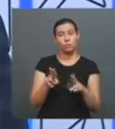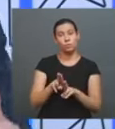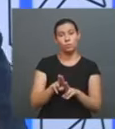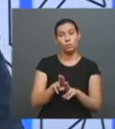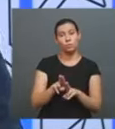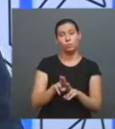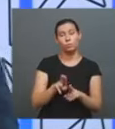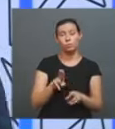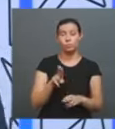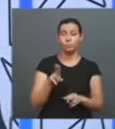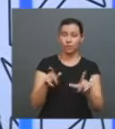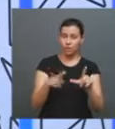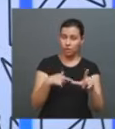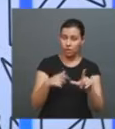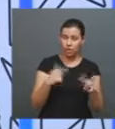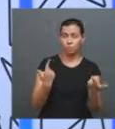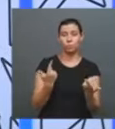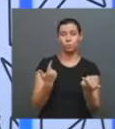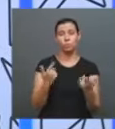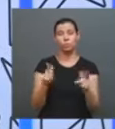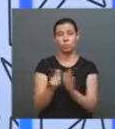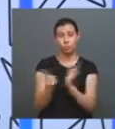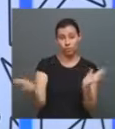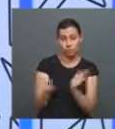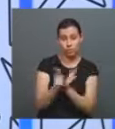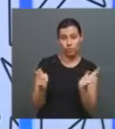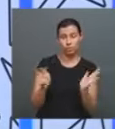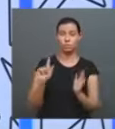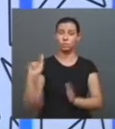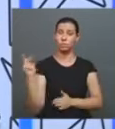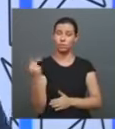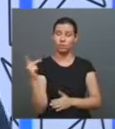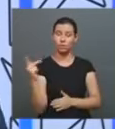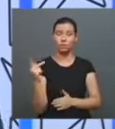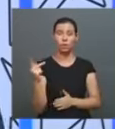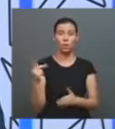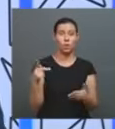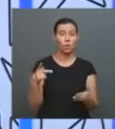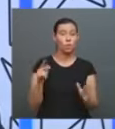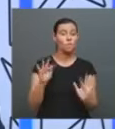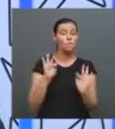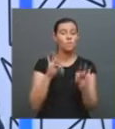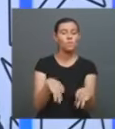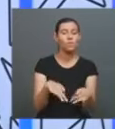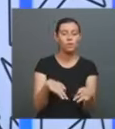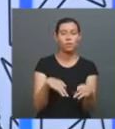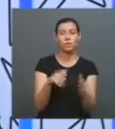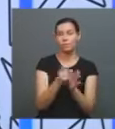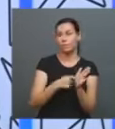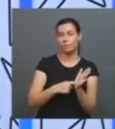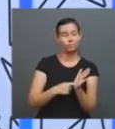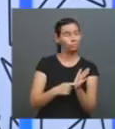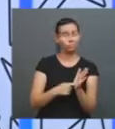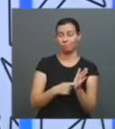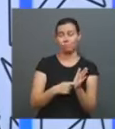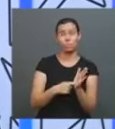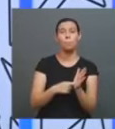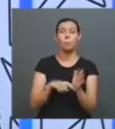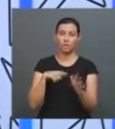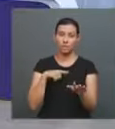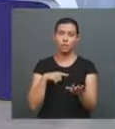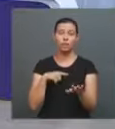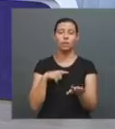letras, no caso da licenciatura, ser professor de história ou historiador, ou ser jornalista. Mas, de certa forma, tem uma interface que a gente desenvolve nos alunos.